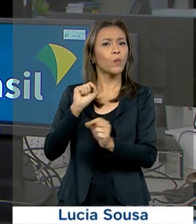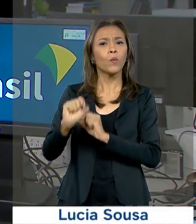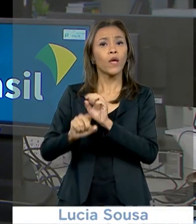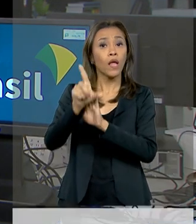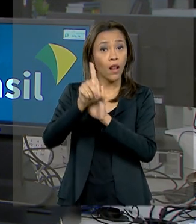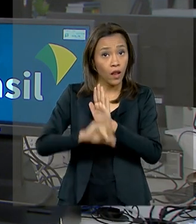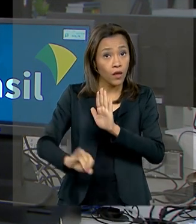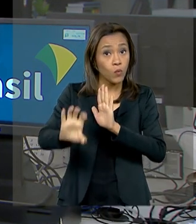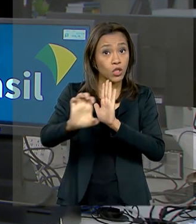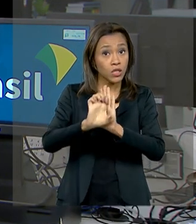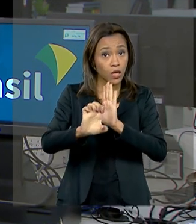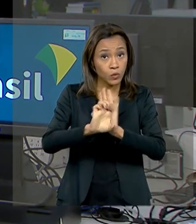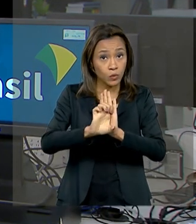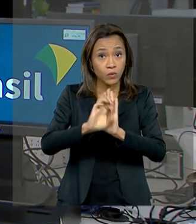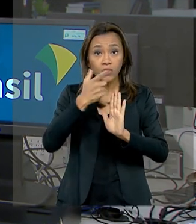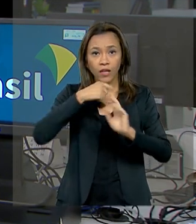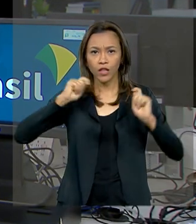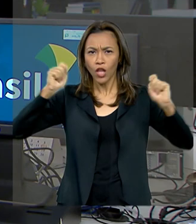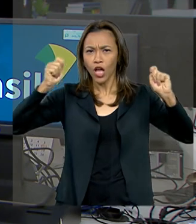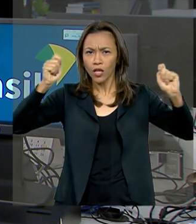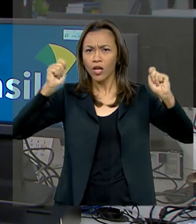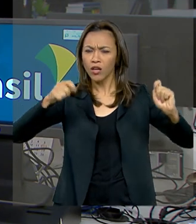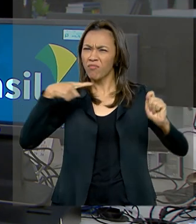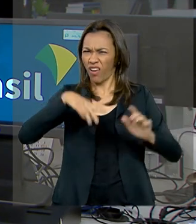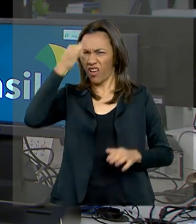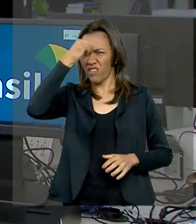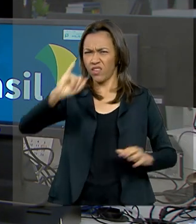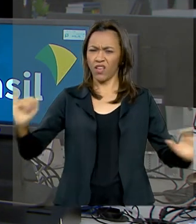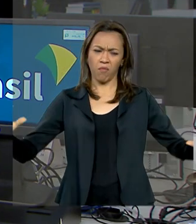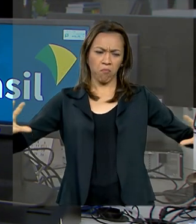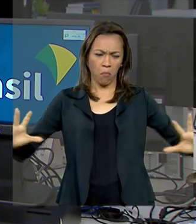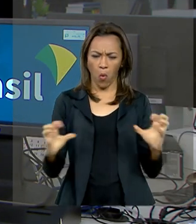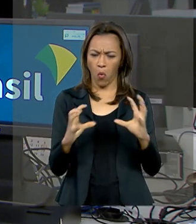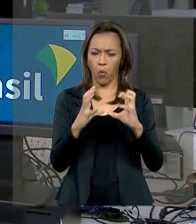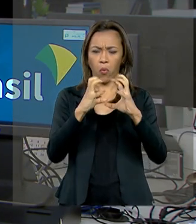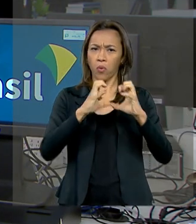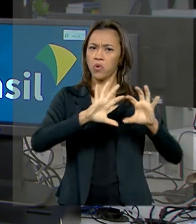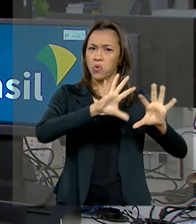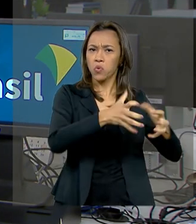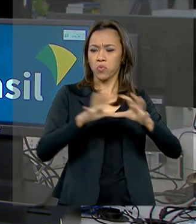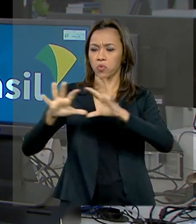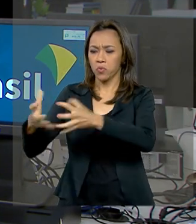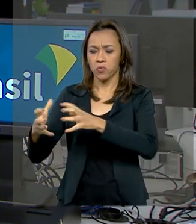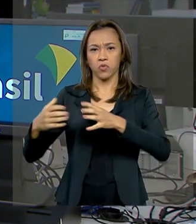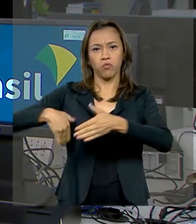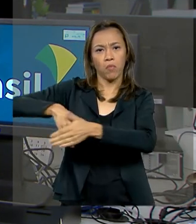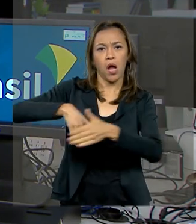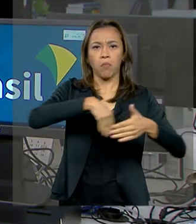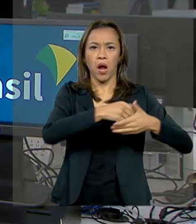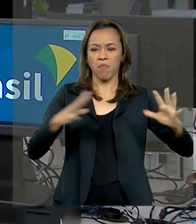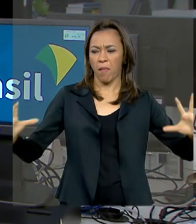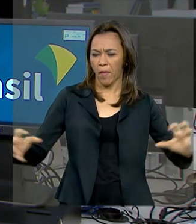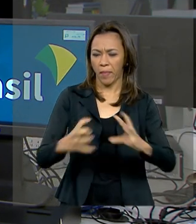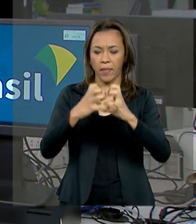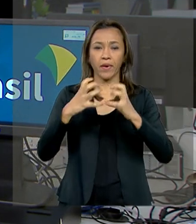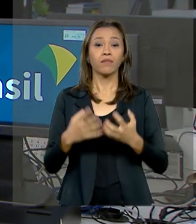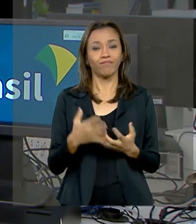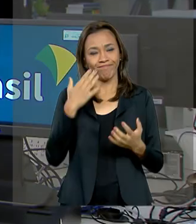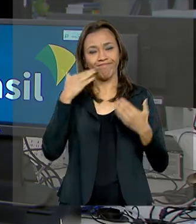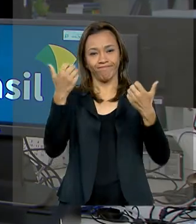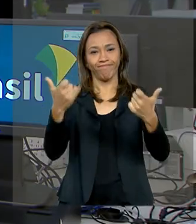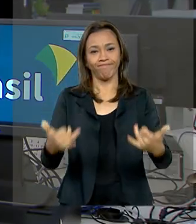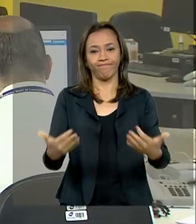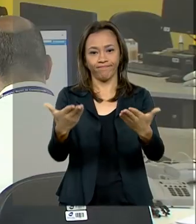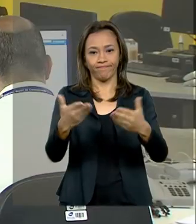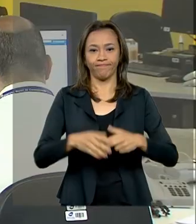Torcedor com a intenção de combater brigas entre torcedores ou torcidas organizadas. As informações com a repórter Priscila Terezo.